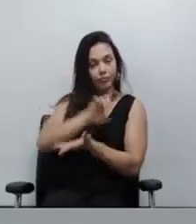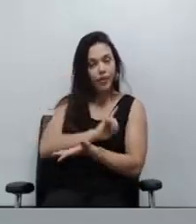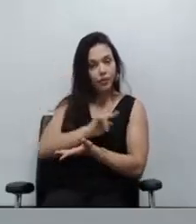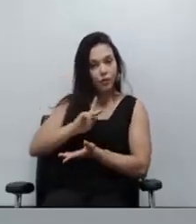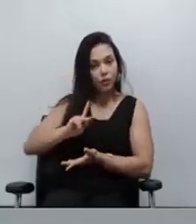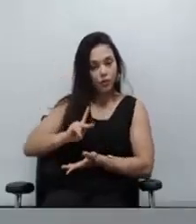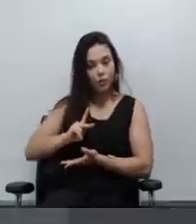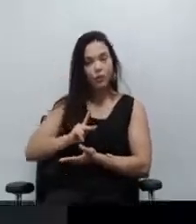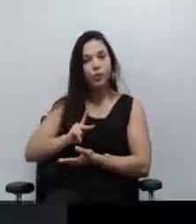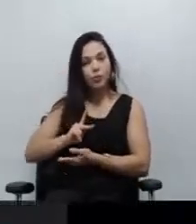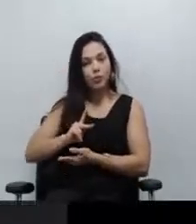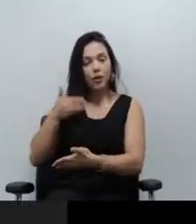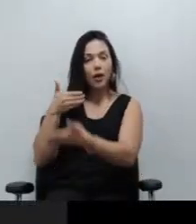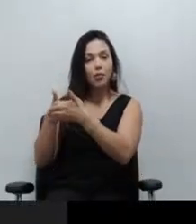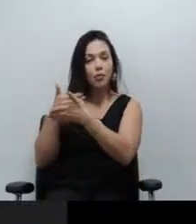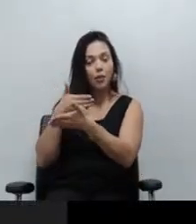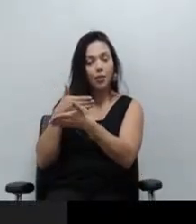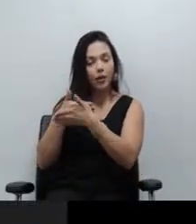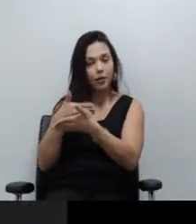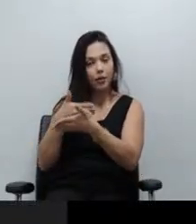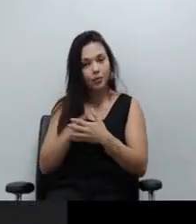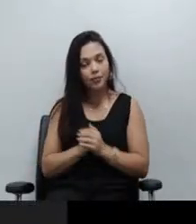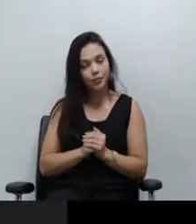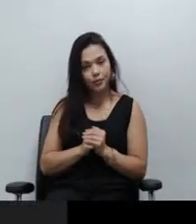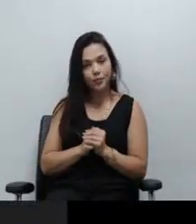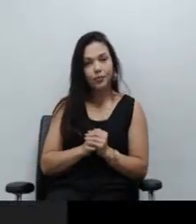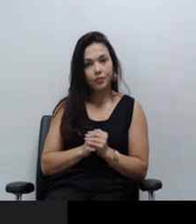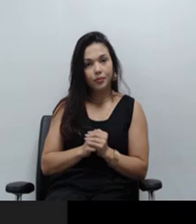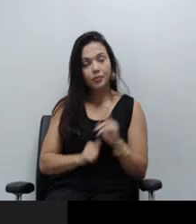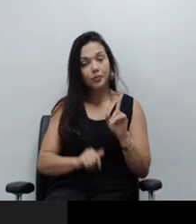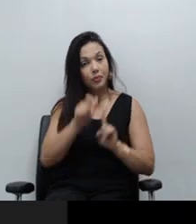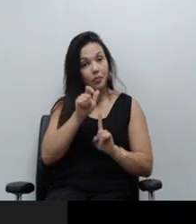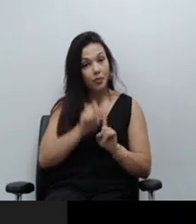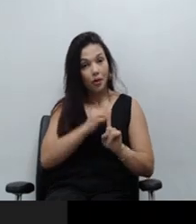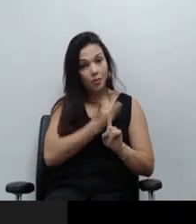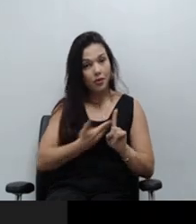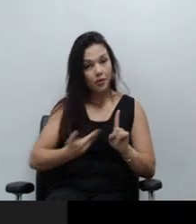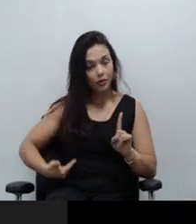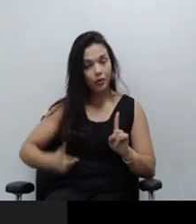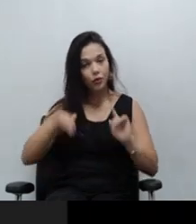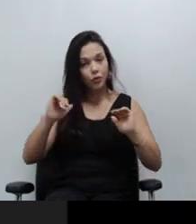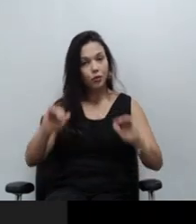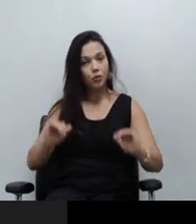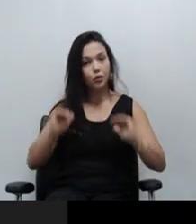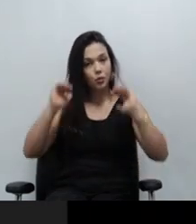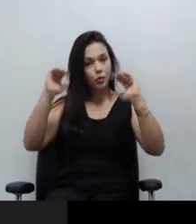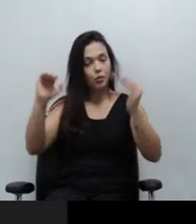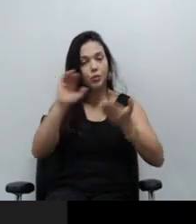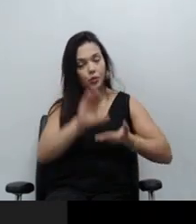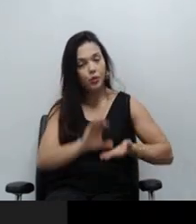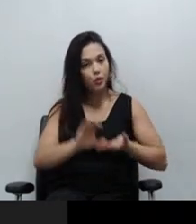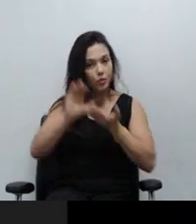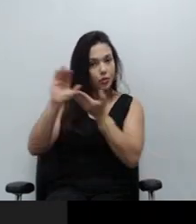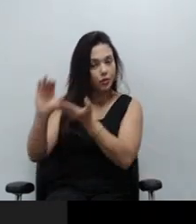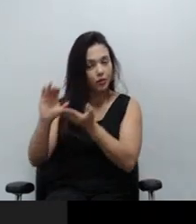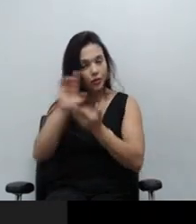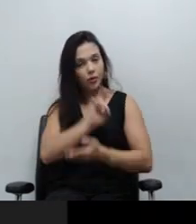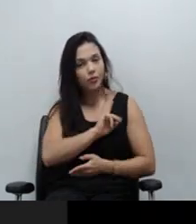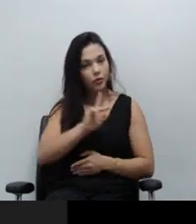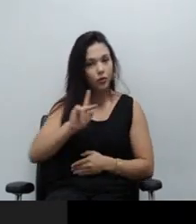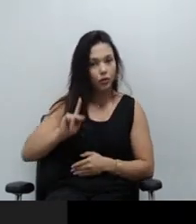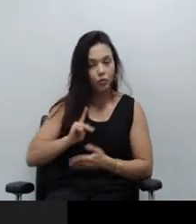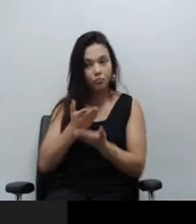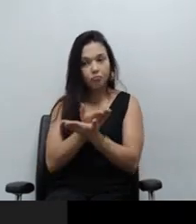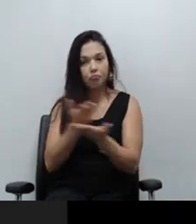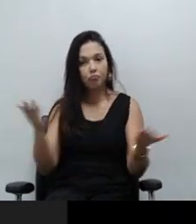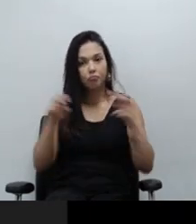Vamos passar o vídeo. Excelentíssima presidente do Conselho Superior, excelentíssimas conselheiras e conselheiros. Bom